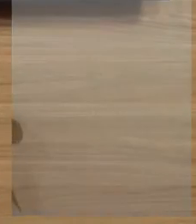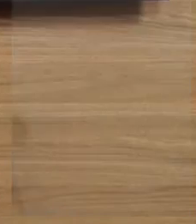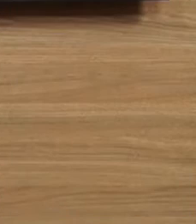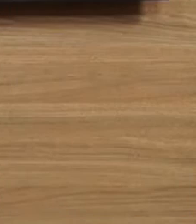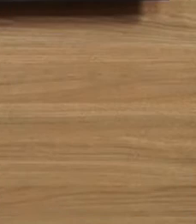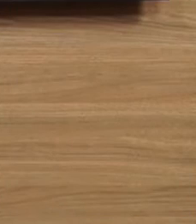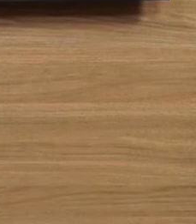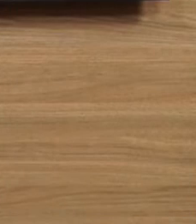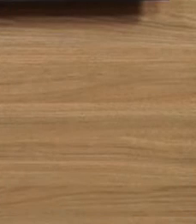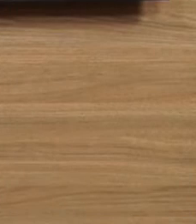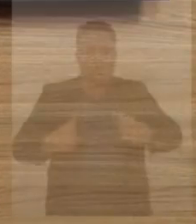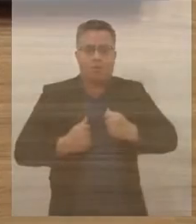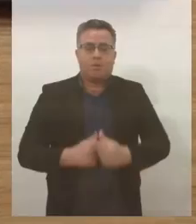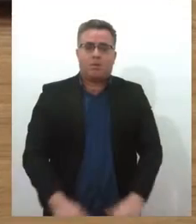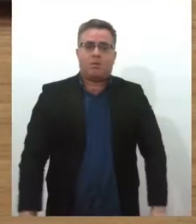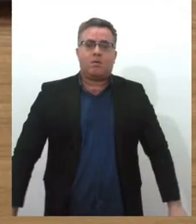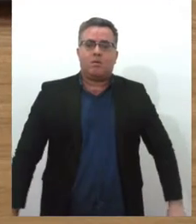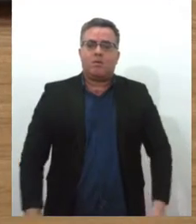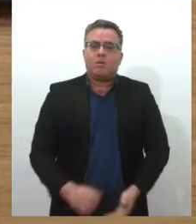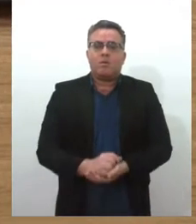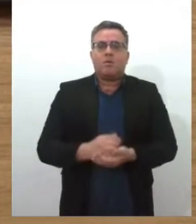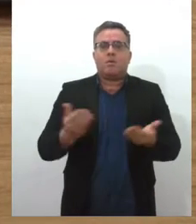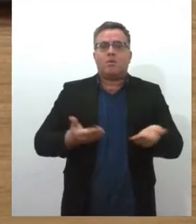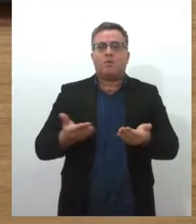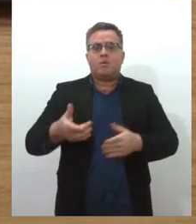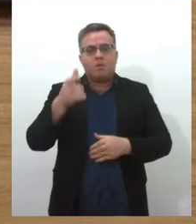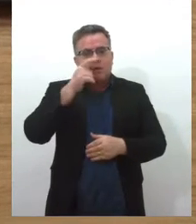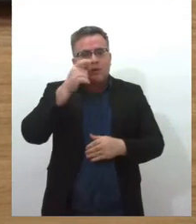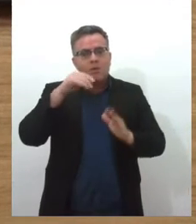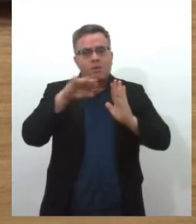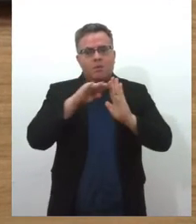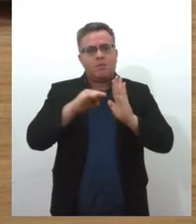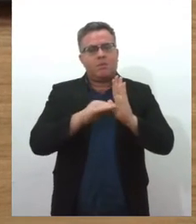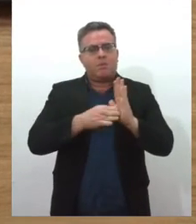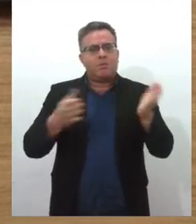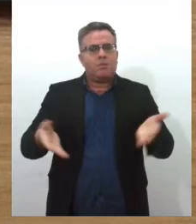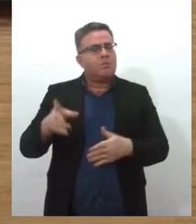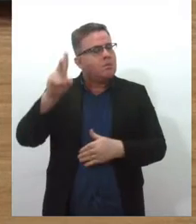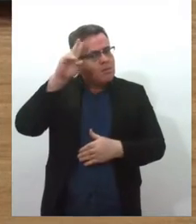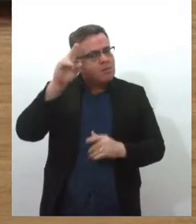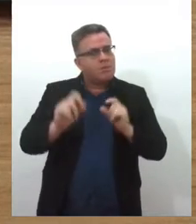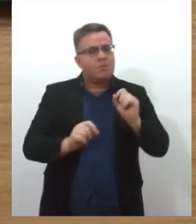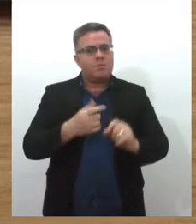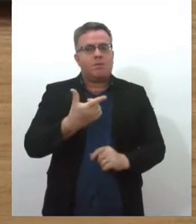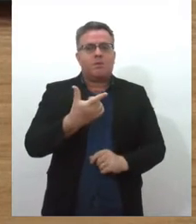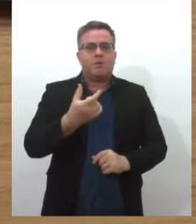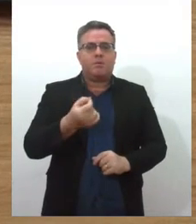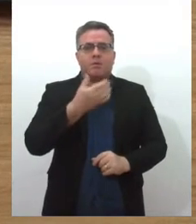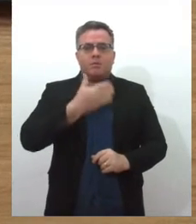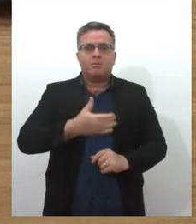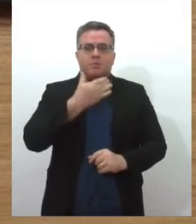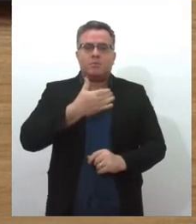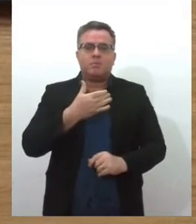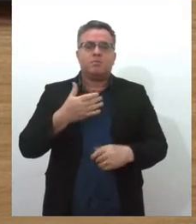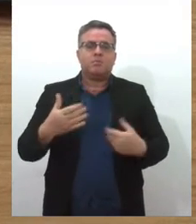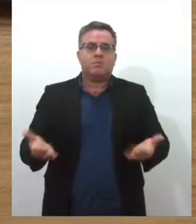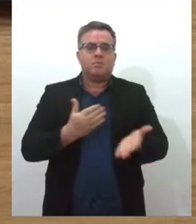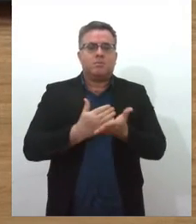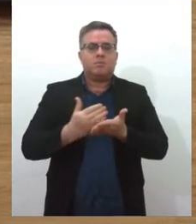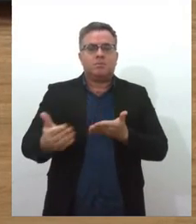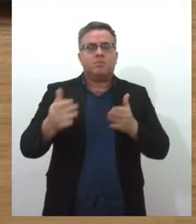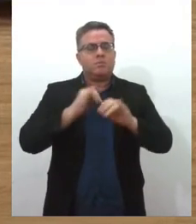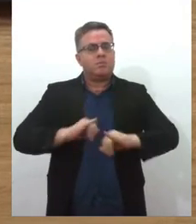Olá, bom dia para você que acompanha a nossa programação. Hoje é segunda-feira, 20 de dezembro. Vamos começar o